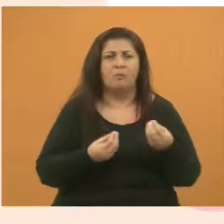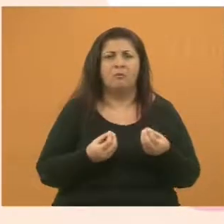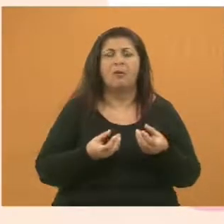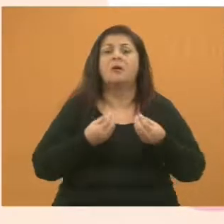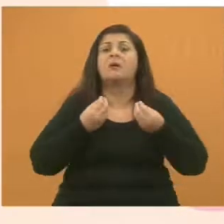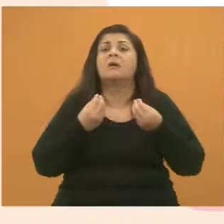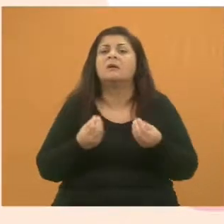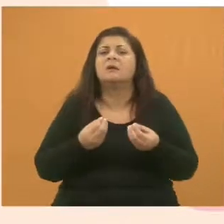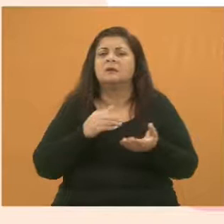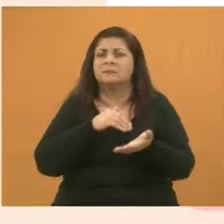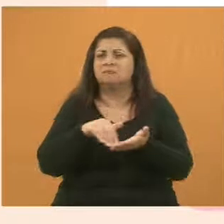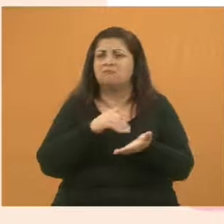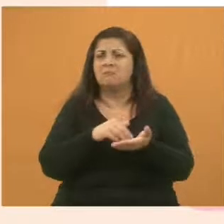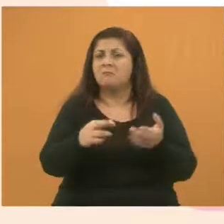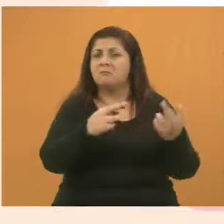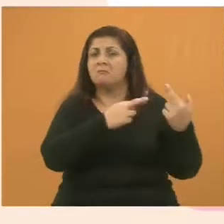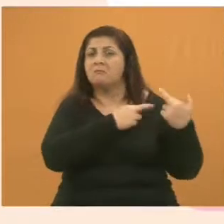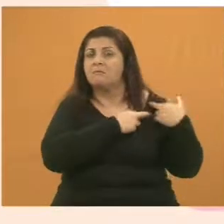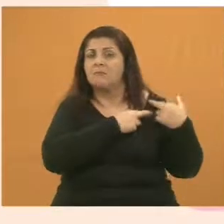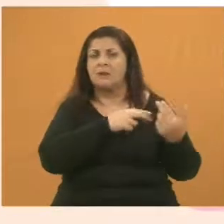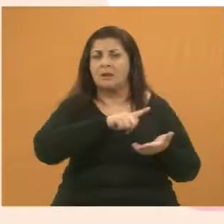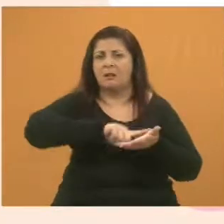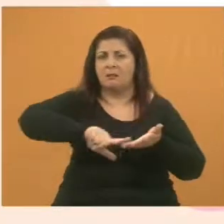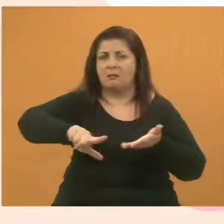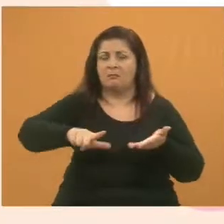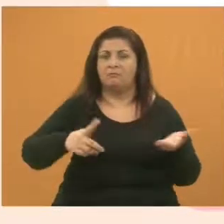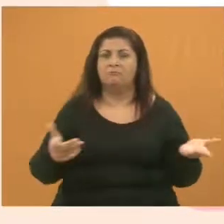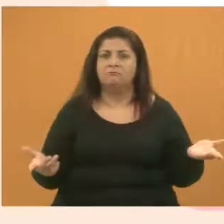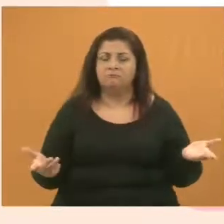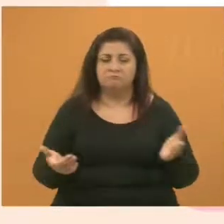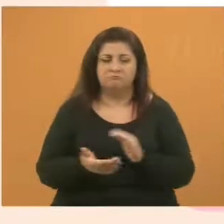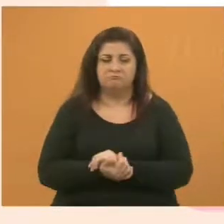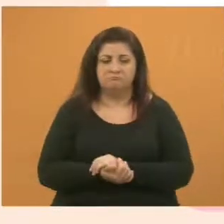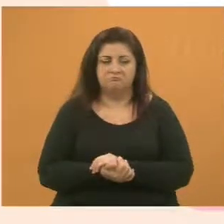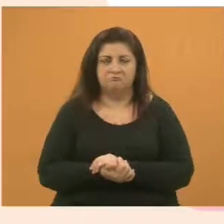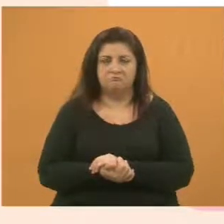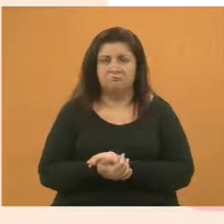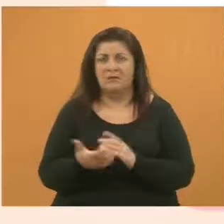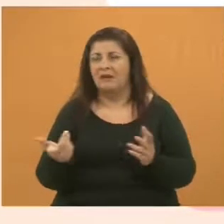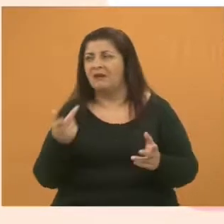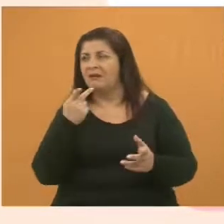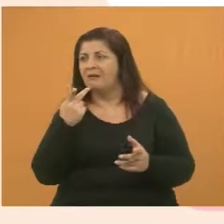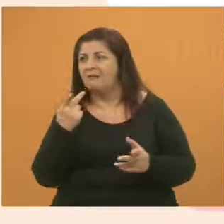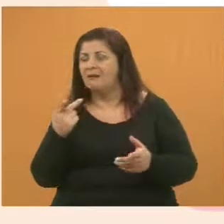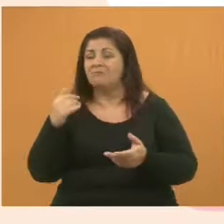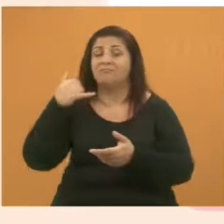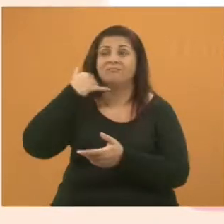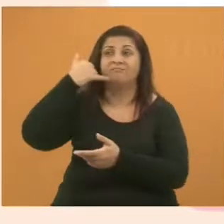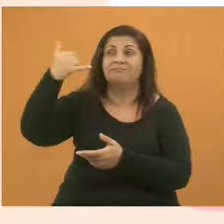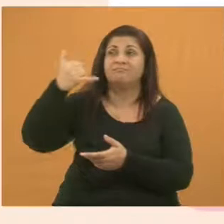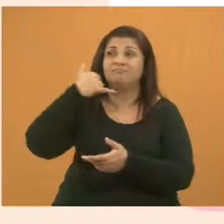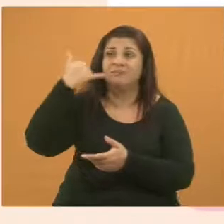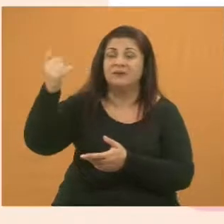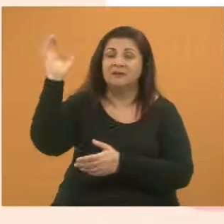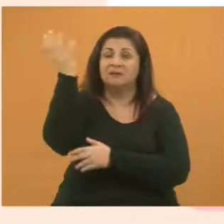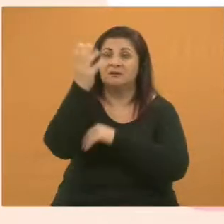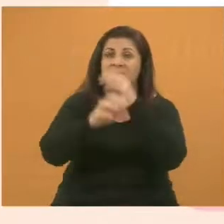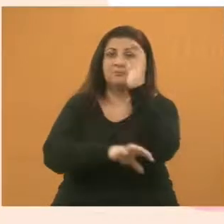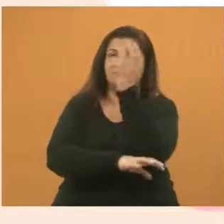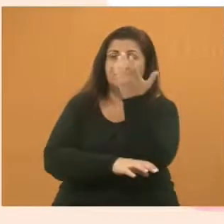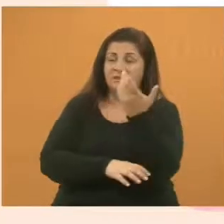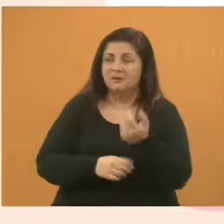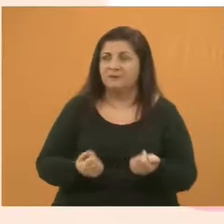secretaria responsável em fazer a limpeza desse órgão. Não é... Uma hora fala que é... Liga no meio ambiente, aliás, né? Fala que é no meio